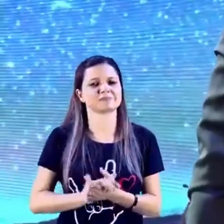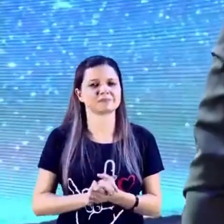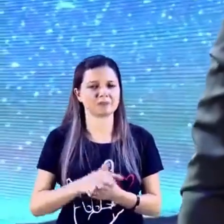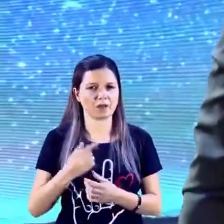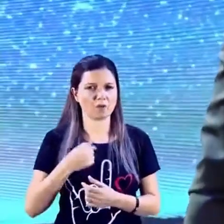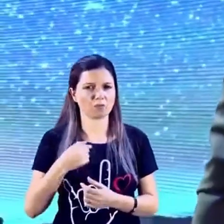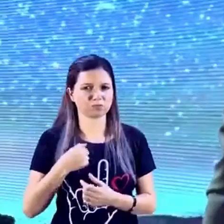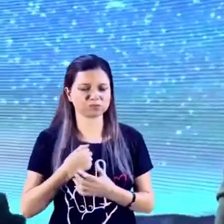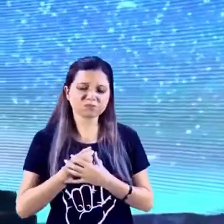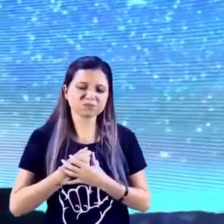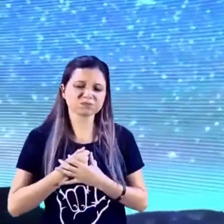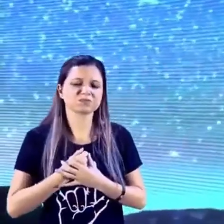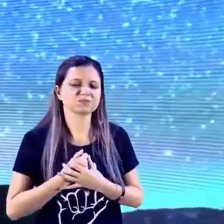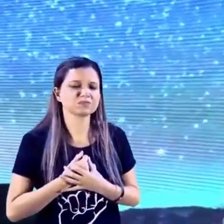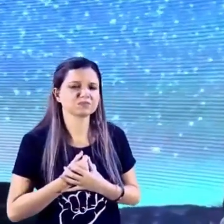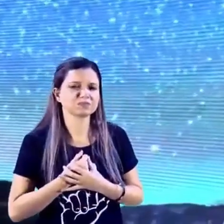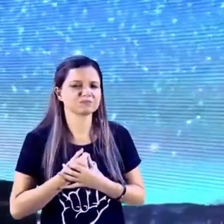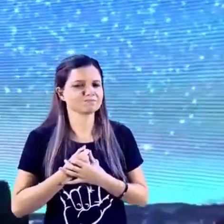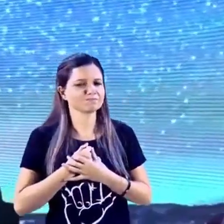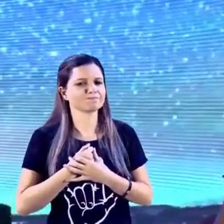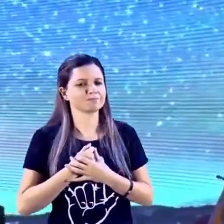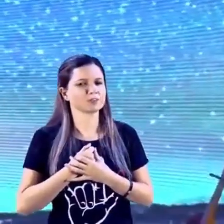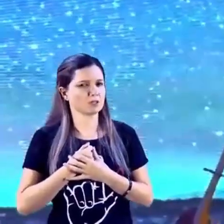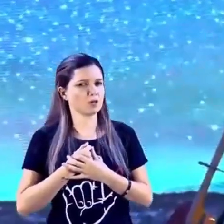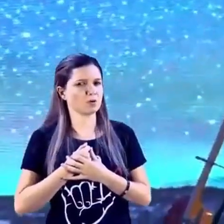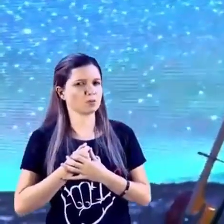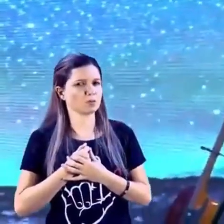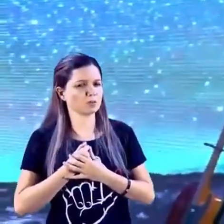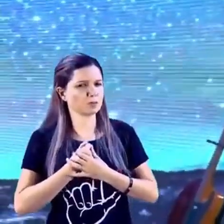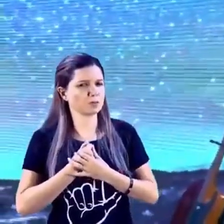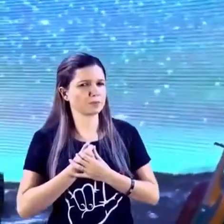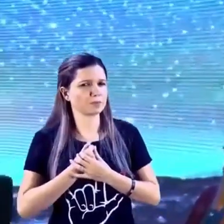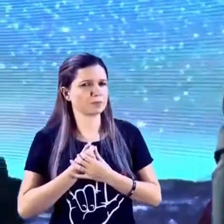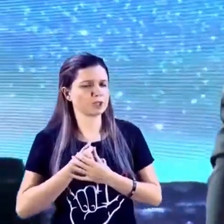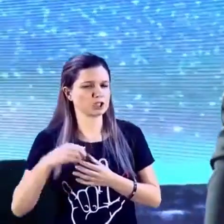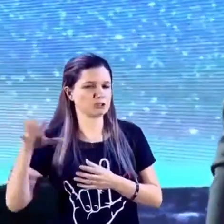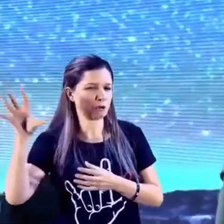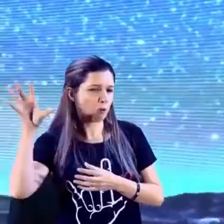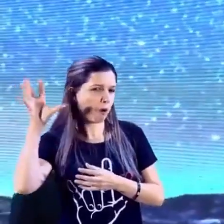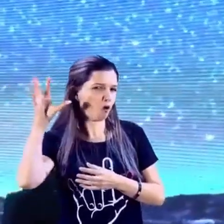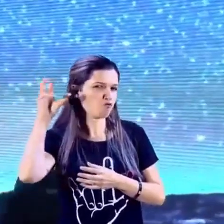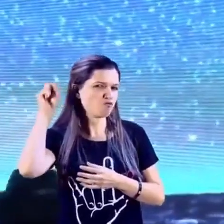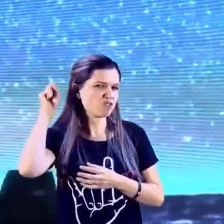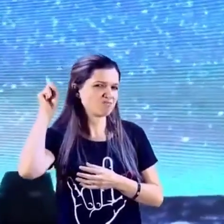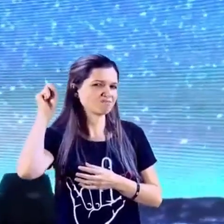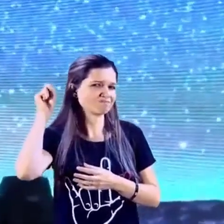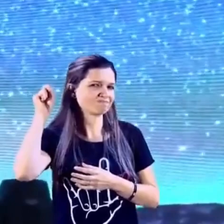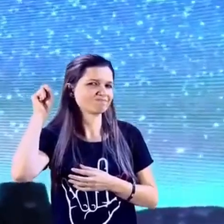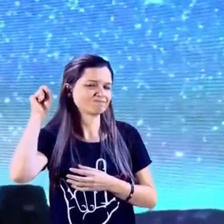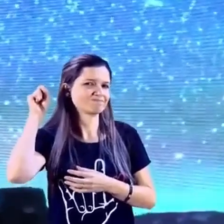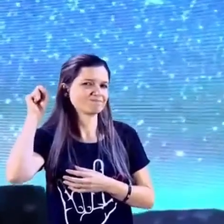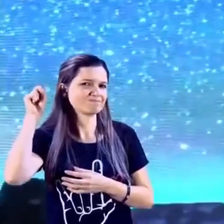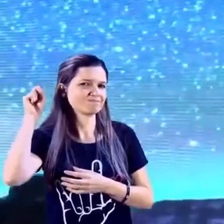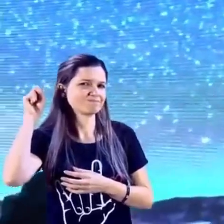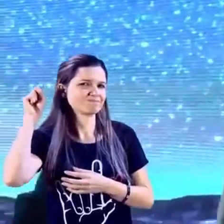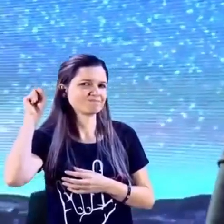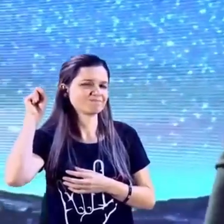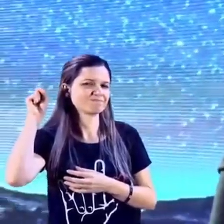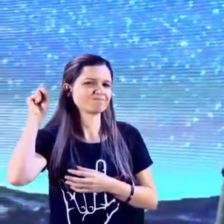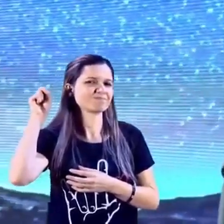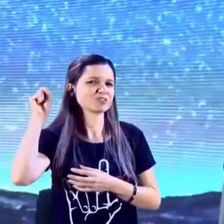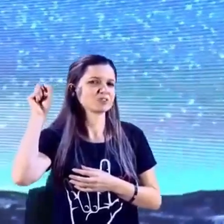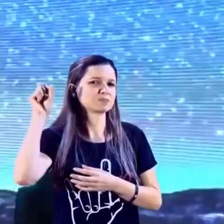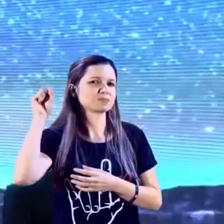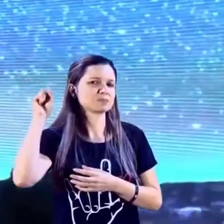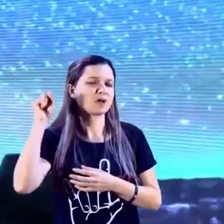Se eu deixar entrar no meu ouvido, esse instrumento aqui é muito importante. A fé vem pelo